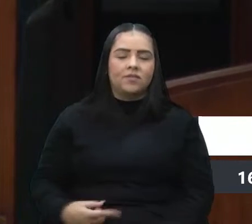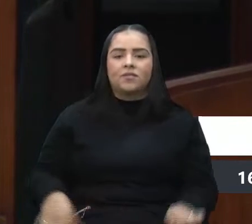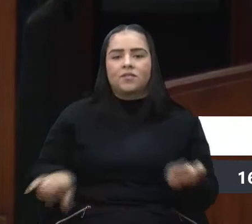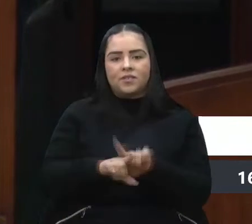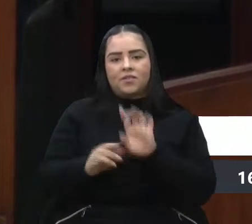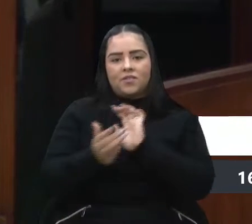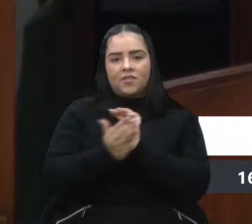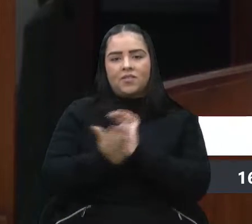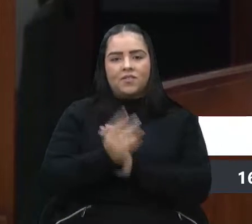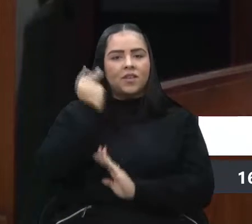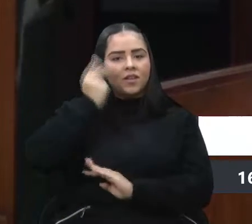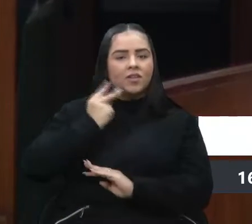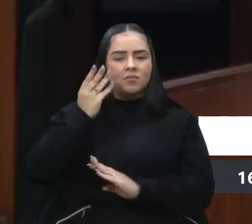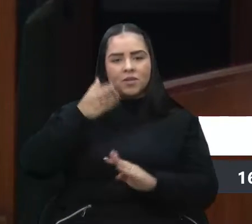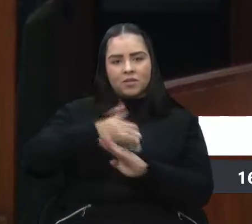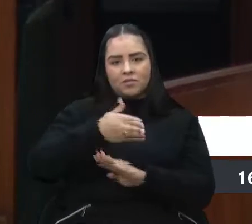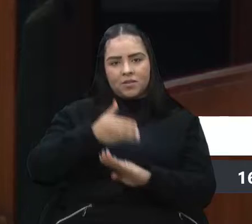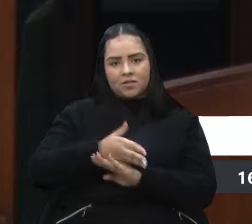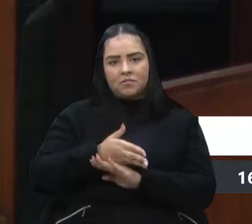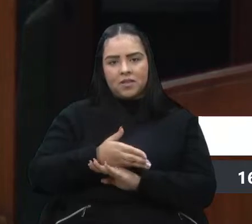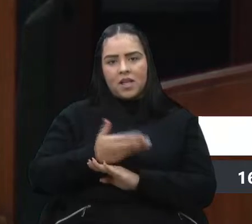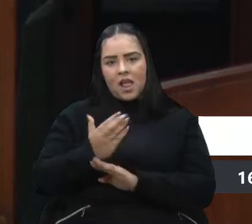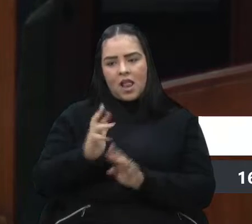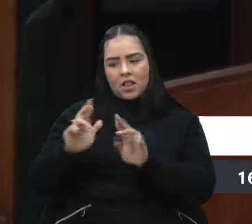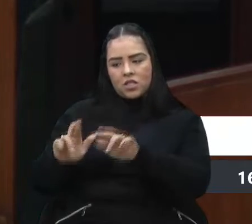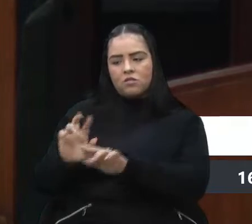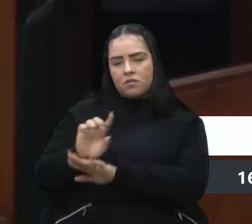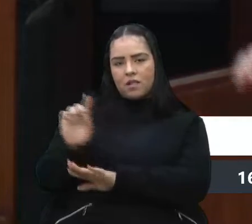vereadores que se fizeram presente naquela região.